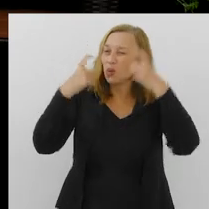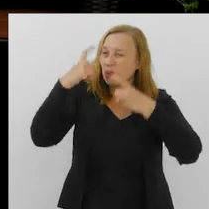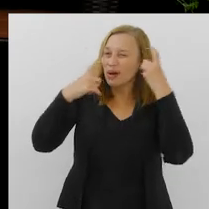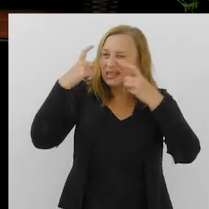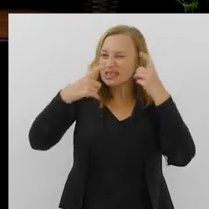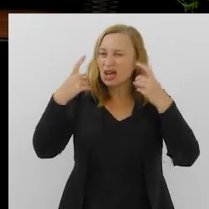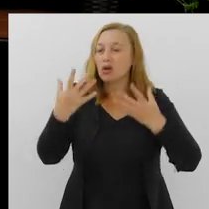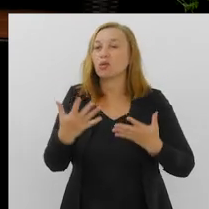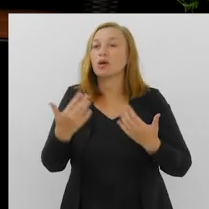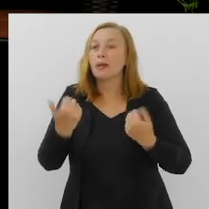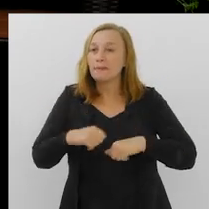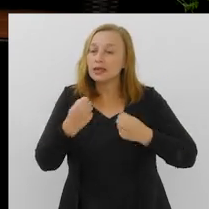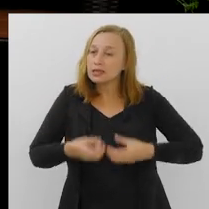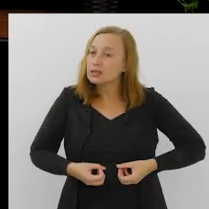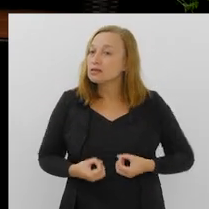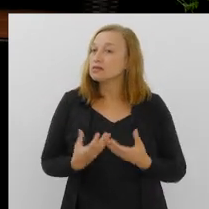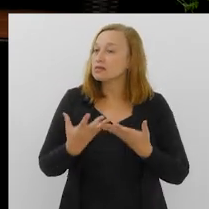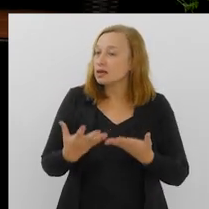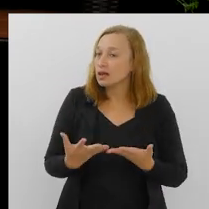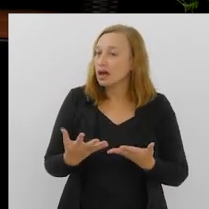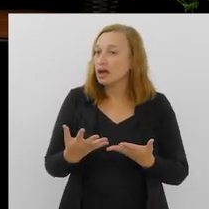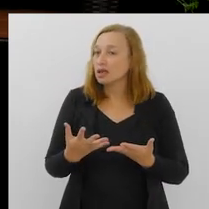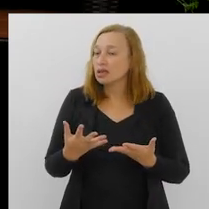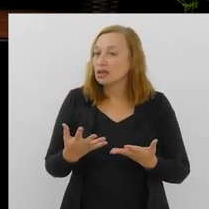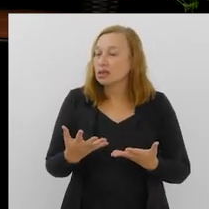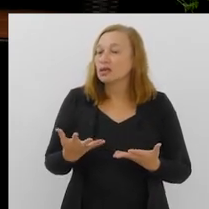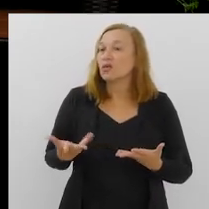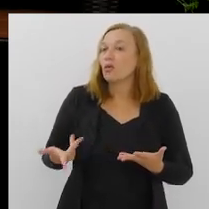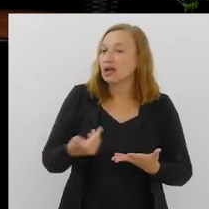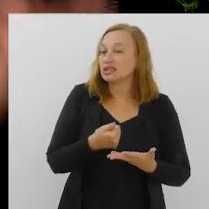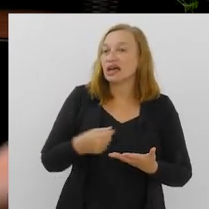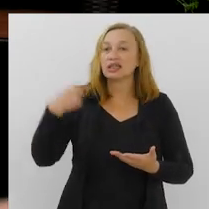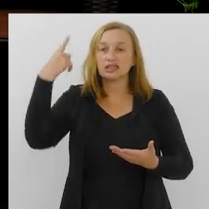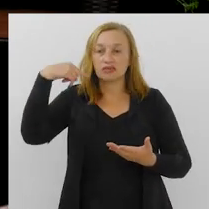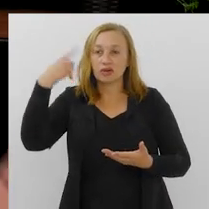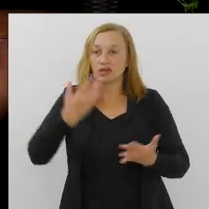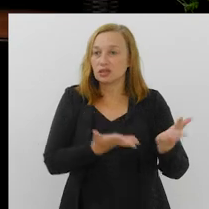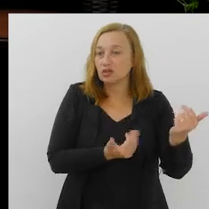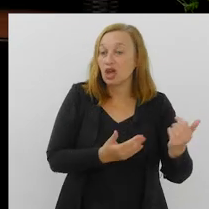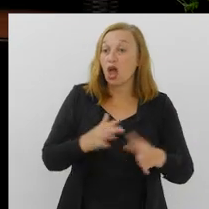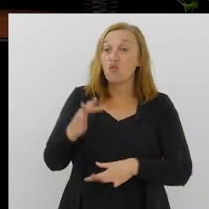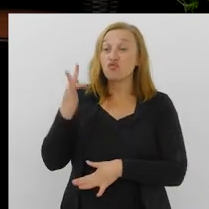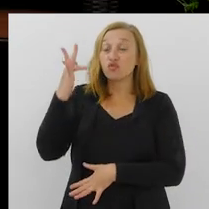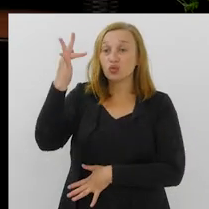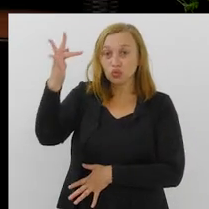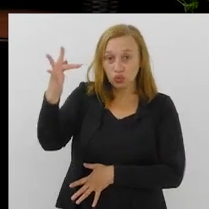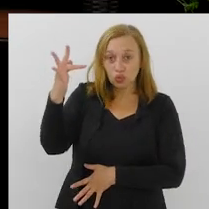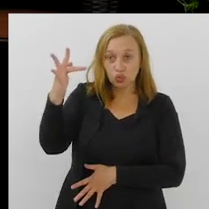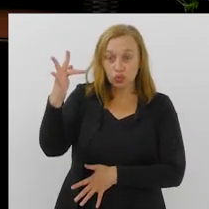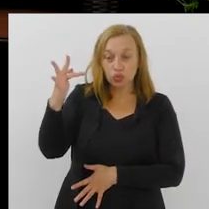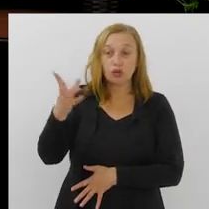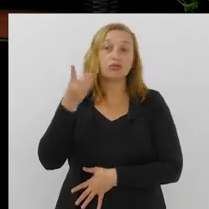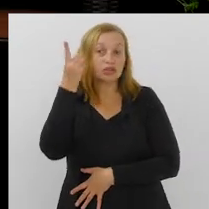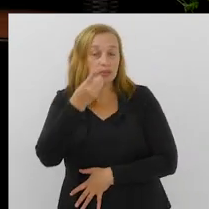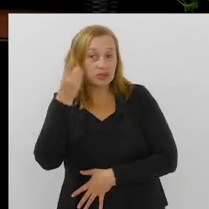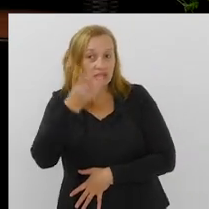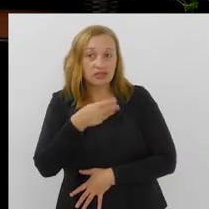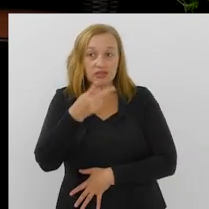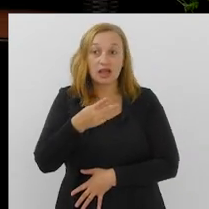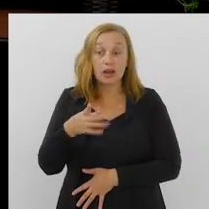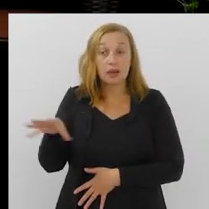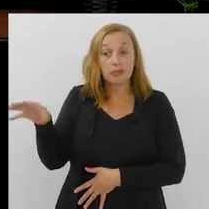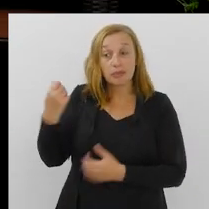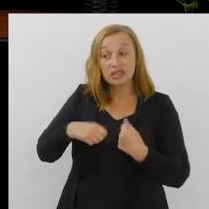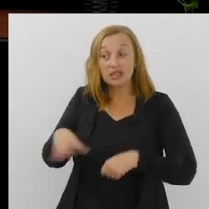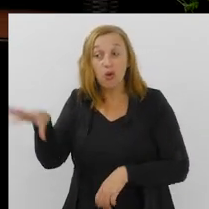essa preocupação desse destaque, a gente precisa entregar o prestígio à jovem advocacia, porque, como bem o nosso deputado falou, é o futuro. Quando